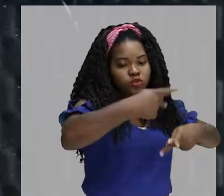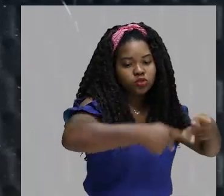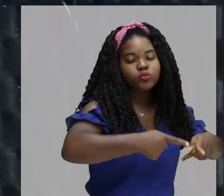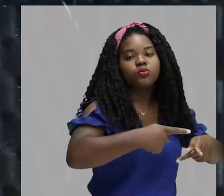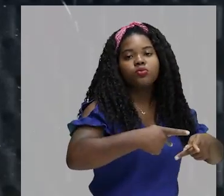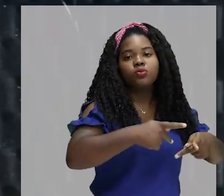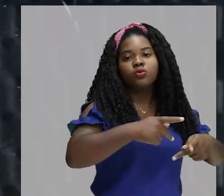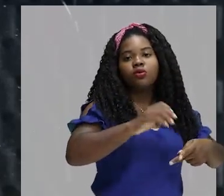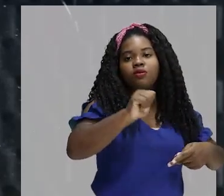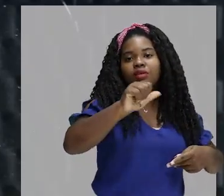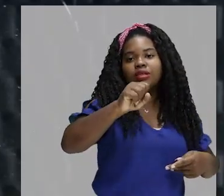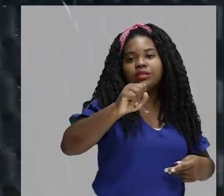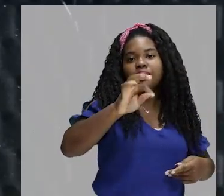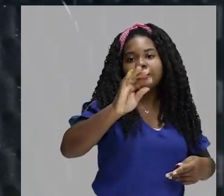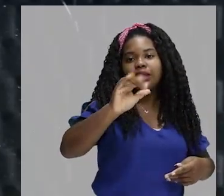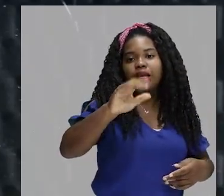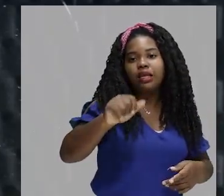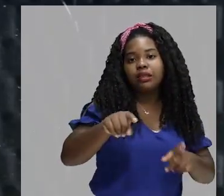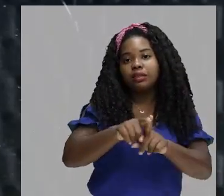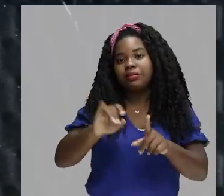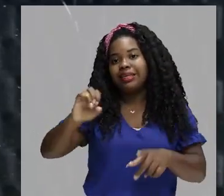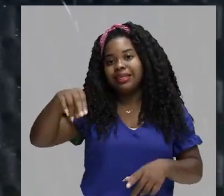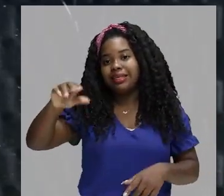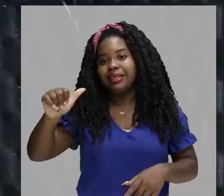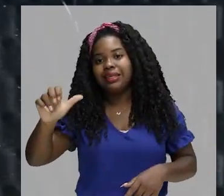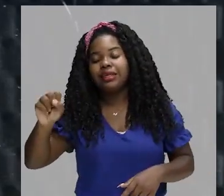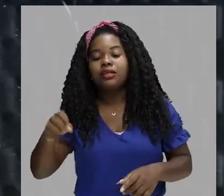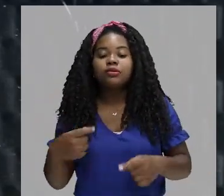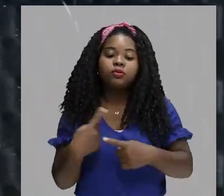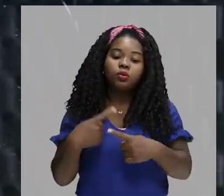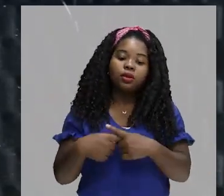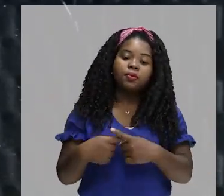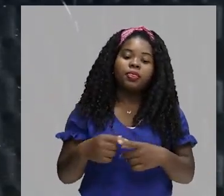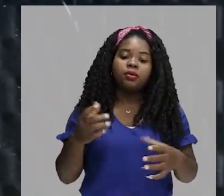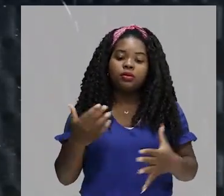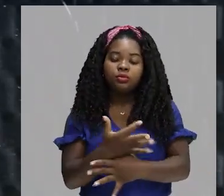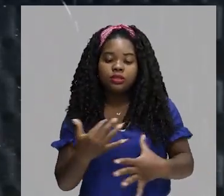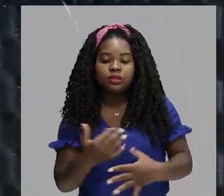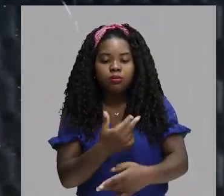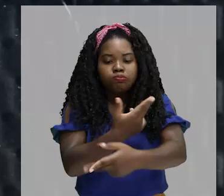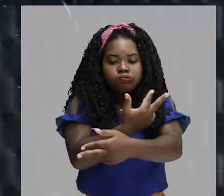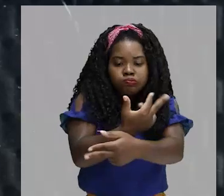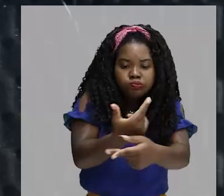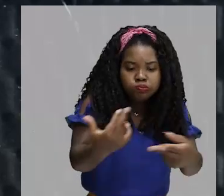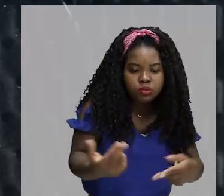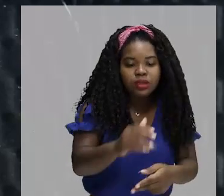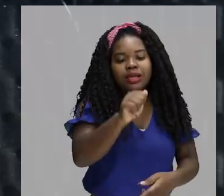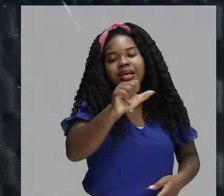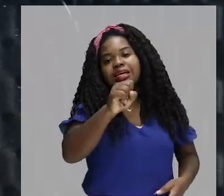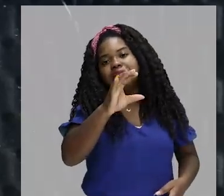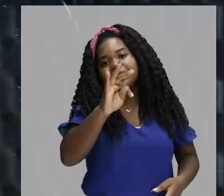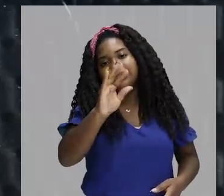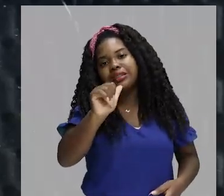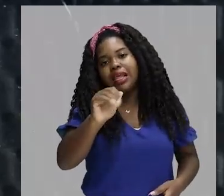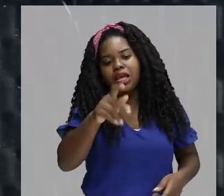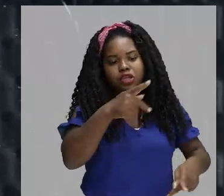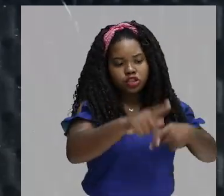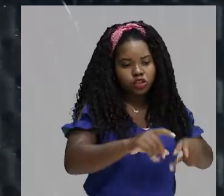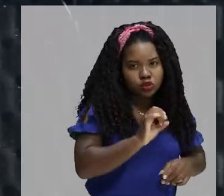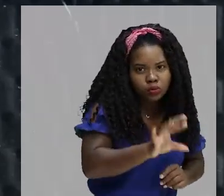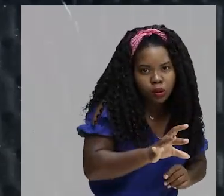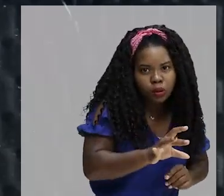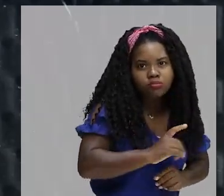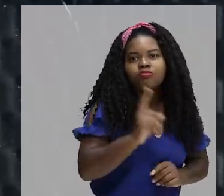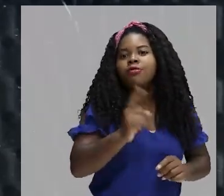sociedades que, além da diversidade, porque quando você fala de aztecas, você não está falando de um povo, você fala de diversos